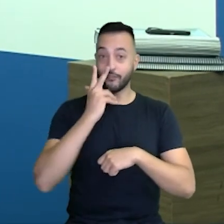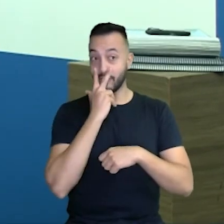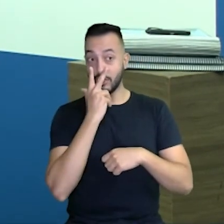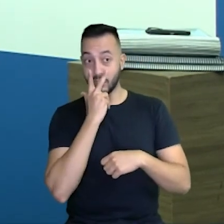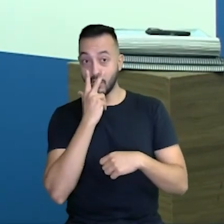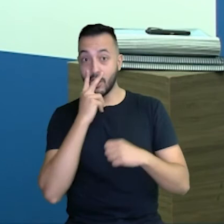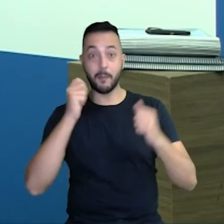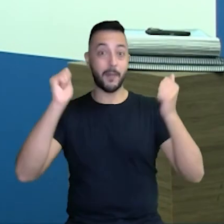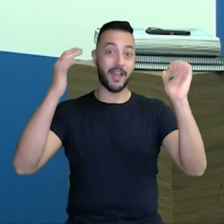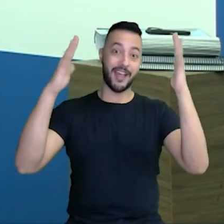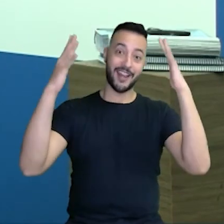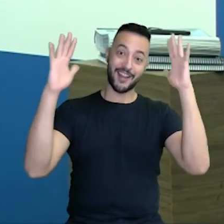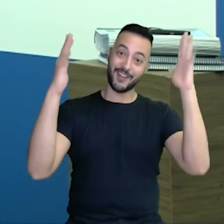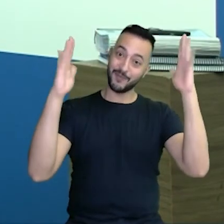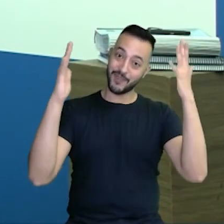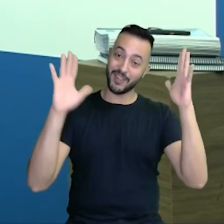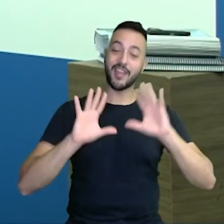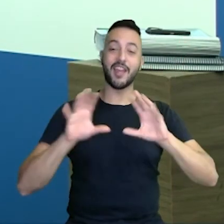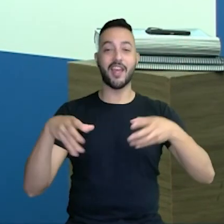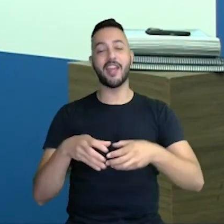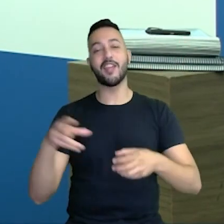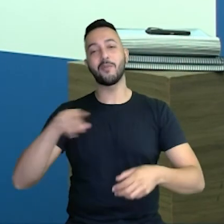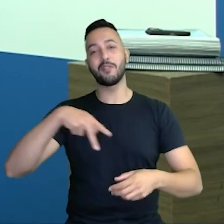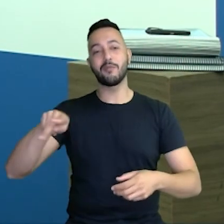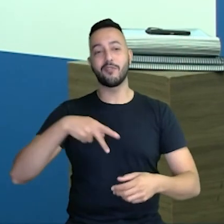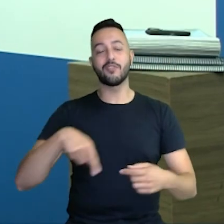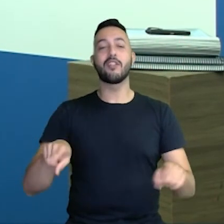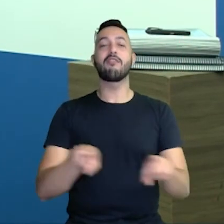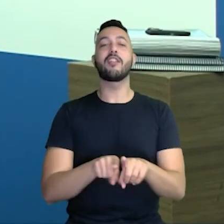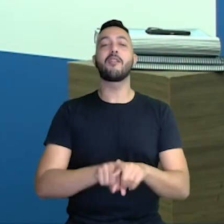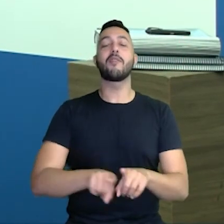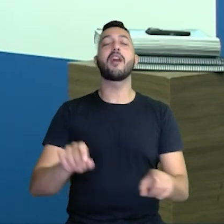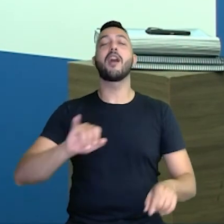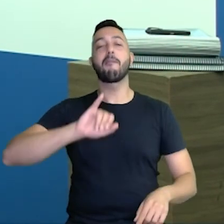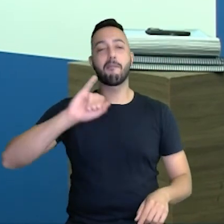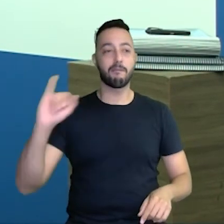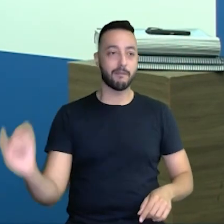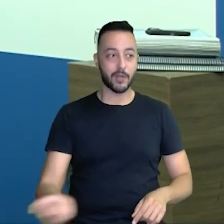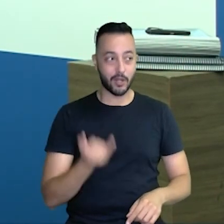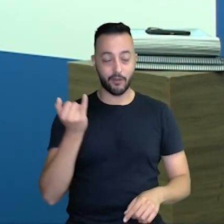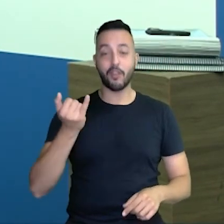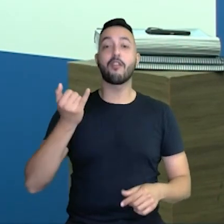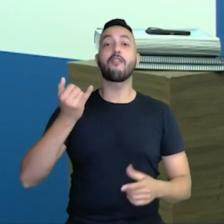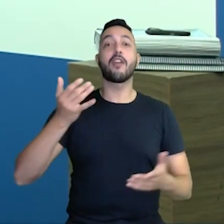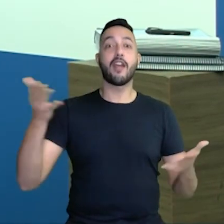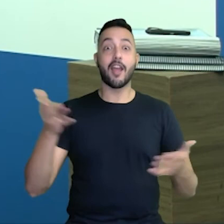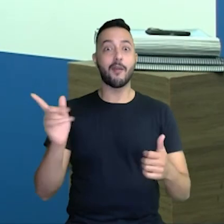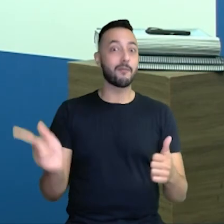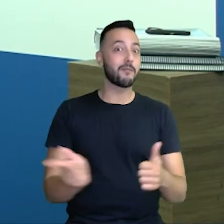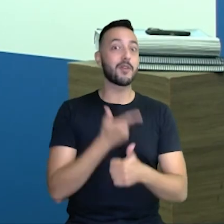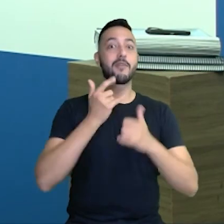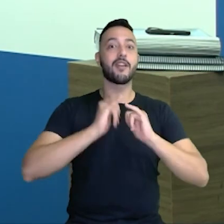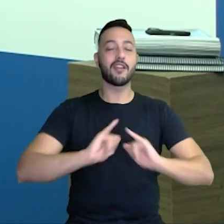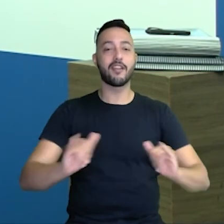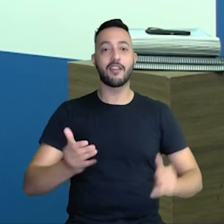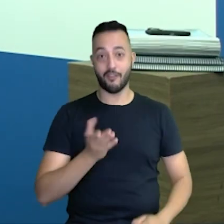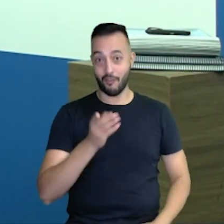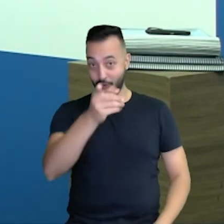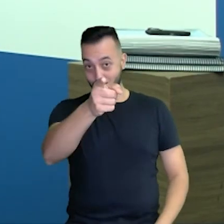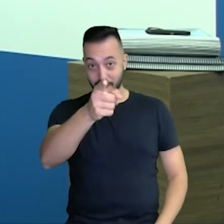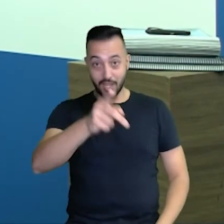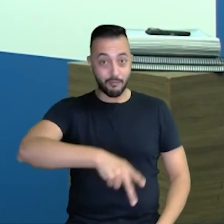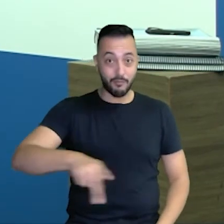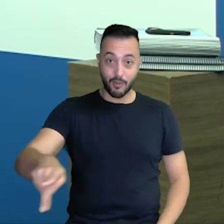Santantão está de parabéns porque nós temos uma equipe de professores, inclusive aproveitando a oportunidade agora de primeira mão, vou dizer a você,